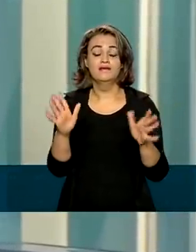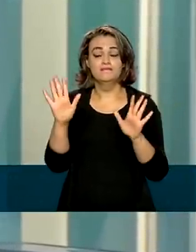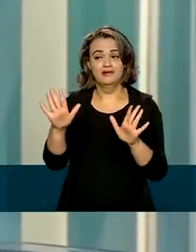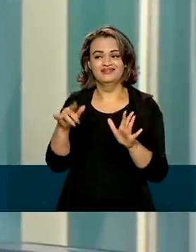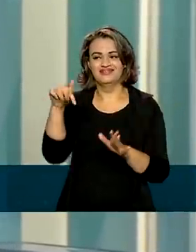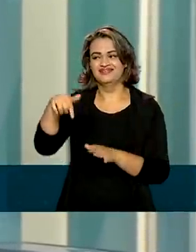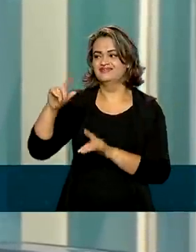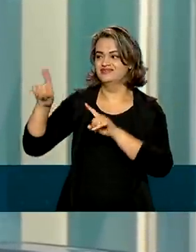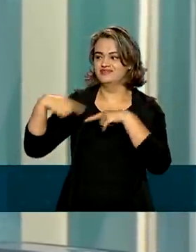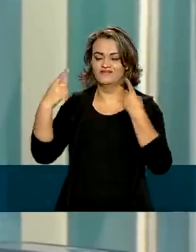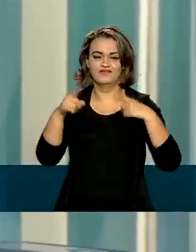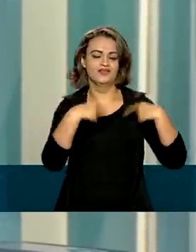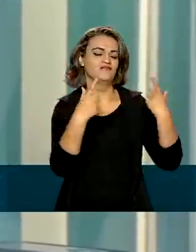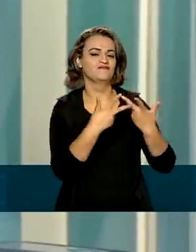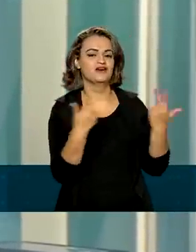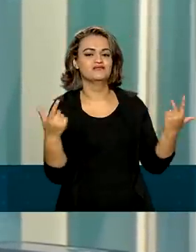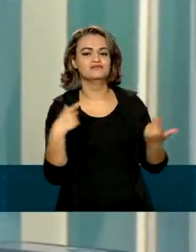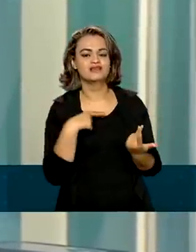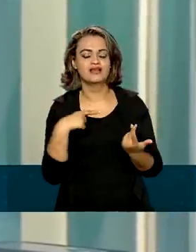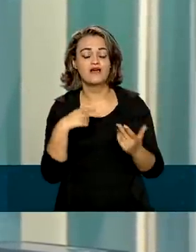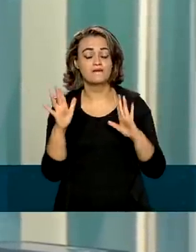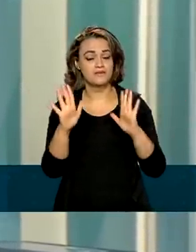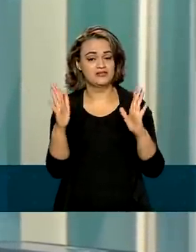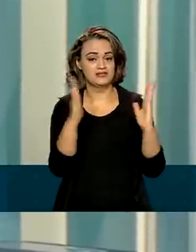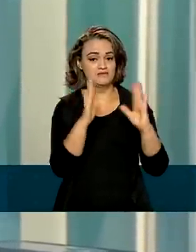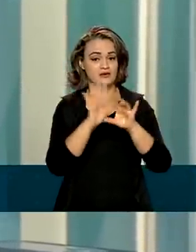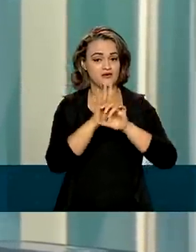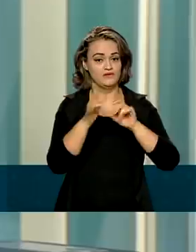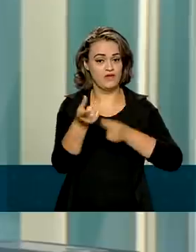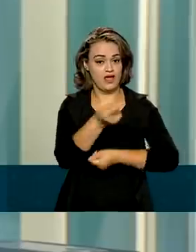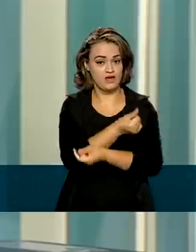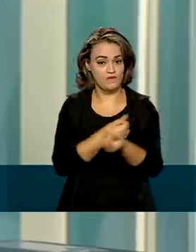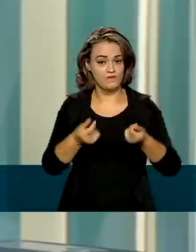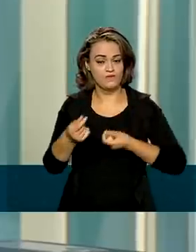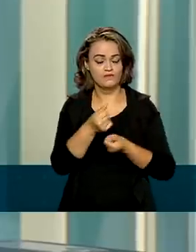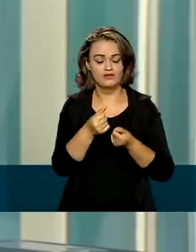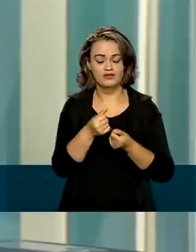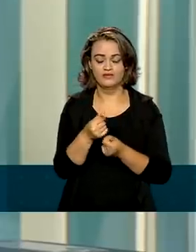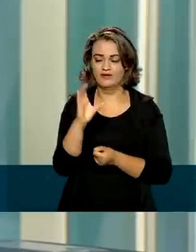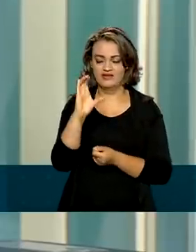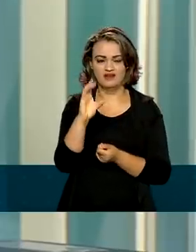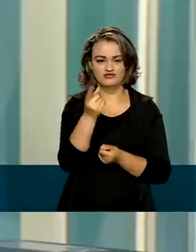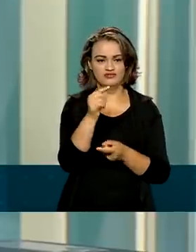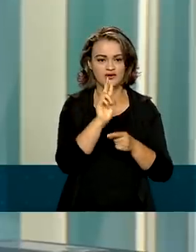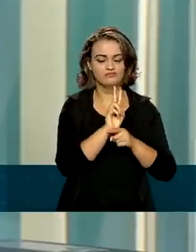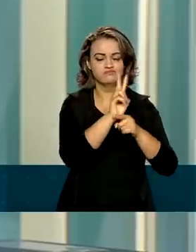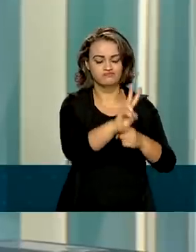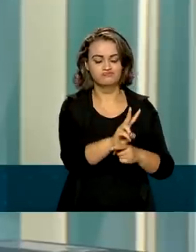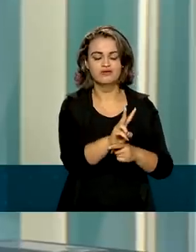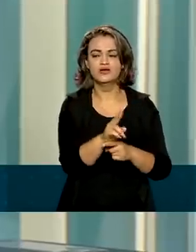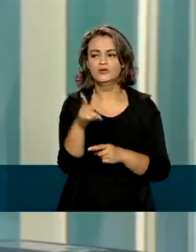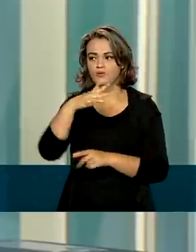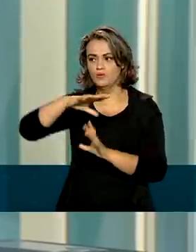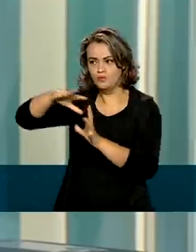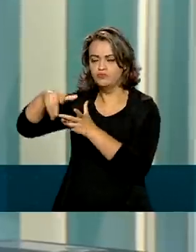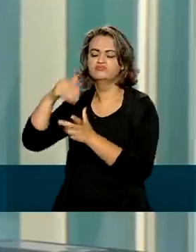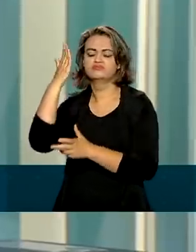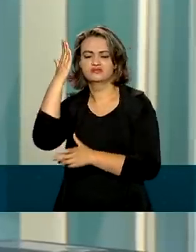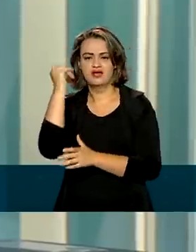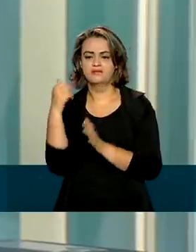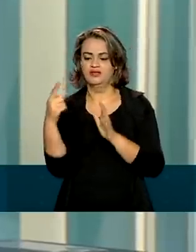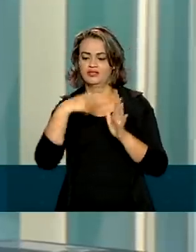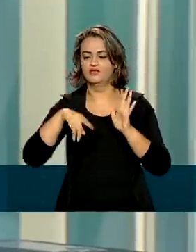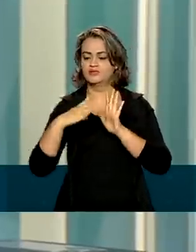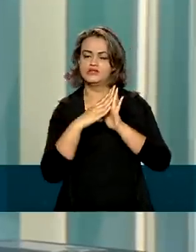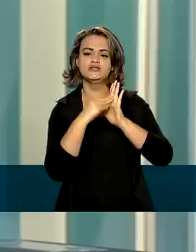desafios. Agora, o que a gente fez nessa crise econômica, no canal de crédito, é reconhecido a nível global como um exemplo a ser seguido por